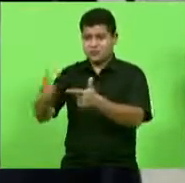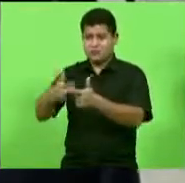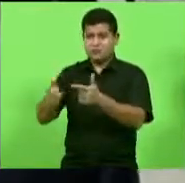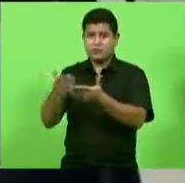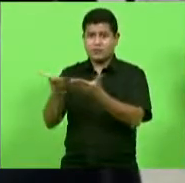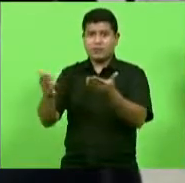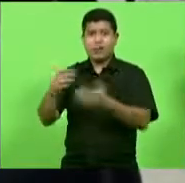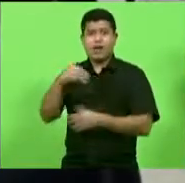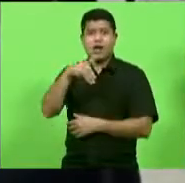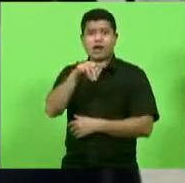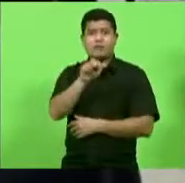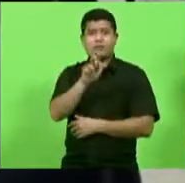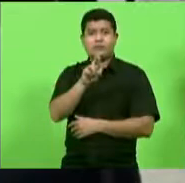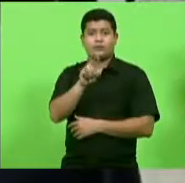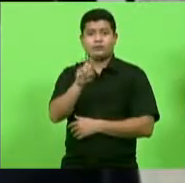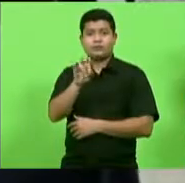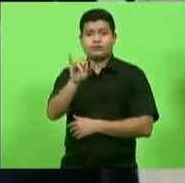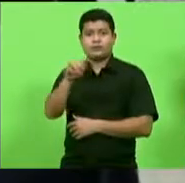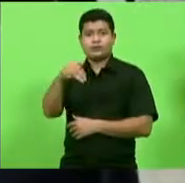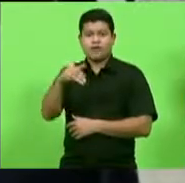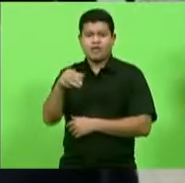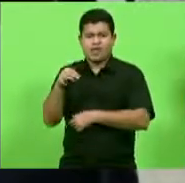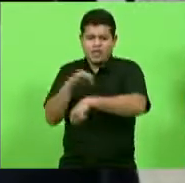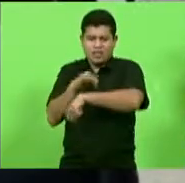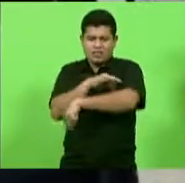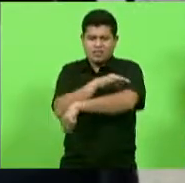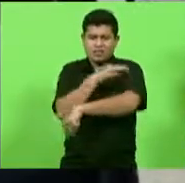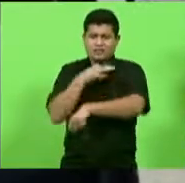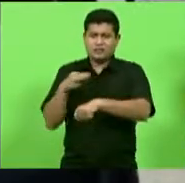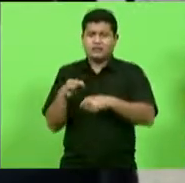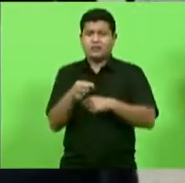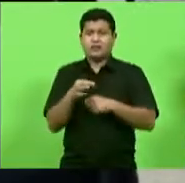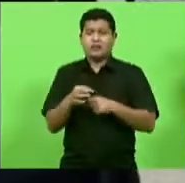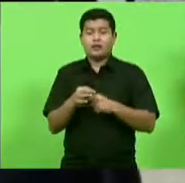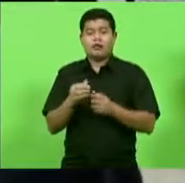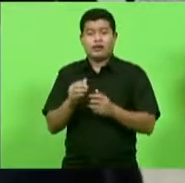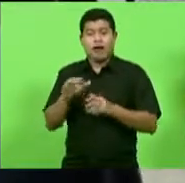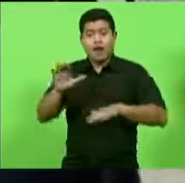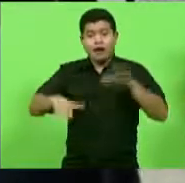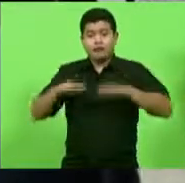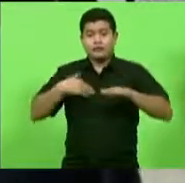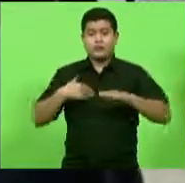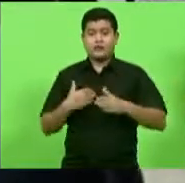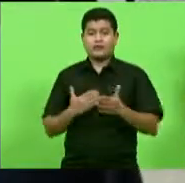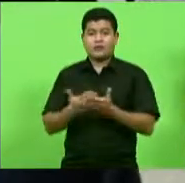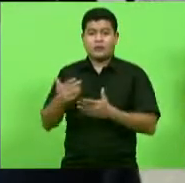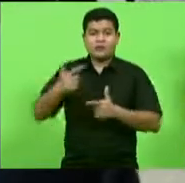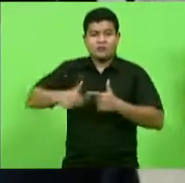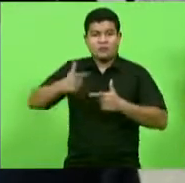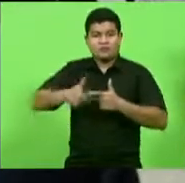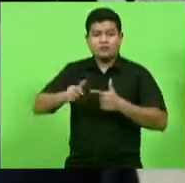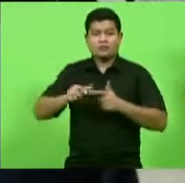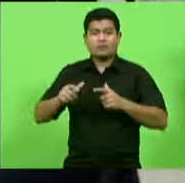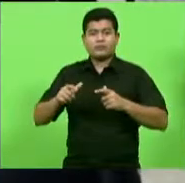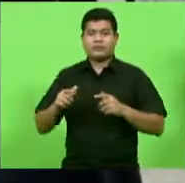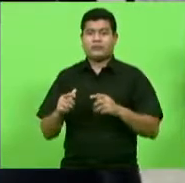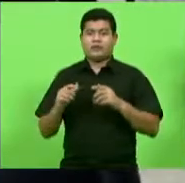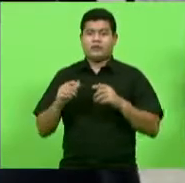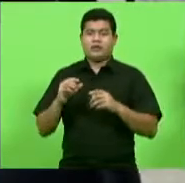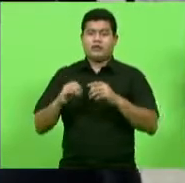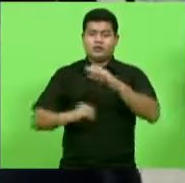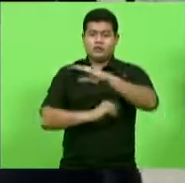chamado Maruim uma praga que ataca geralmente ao entardecer as criações